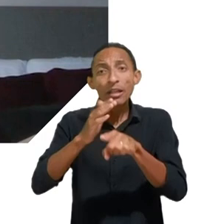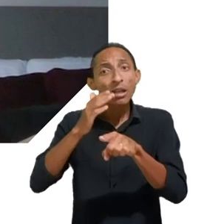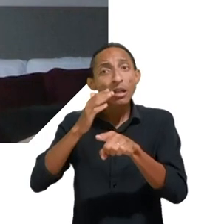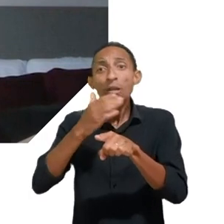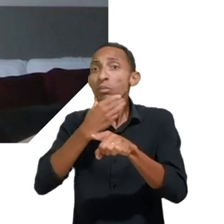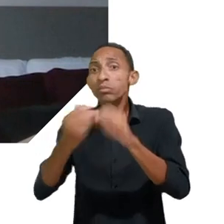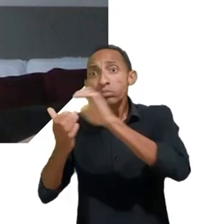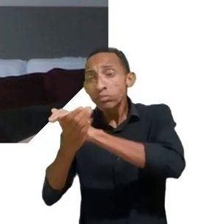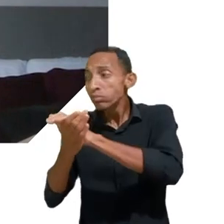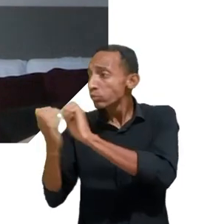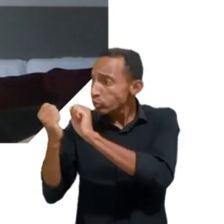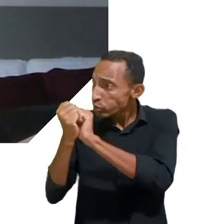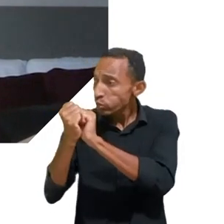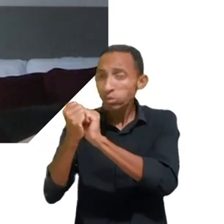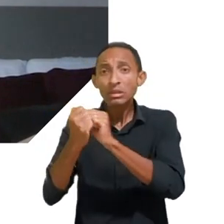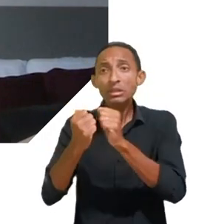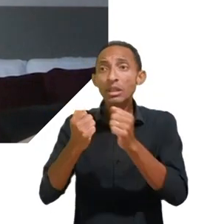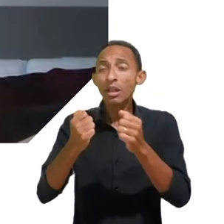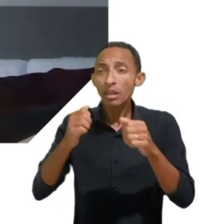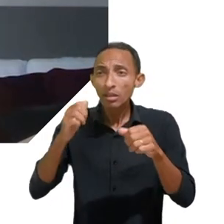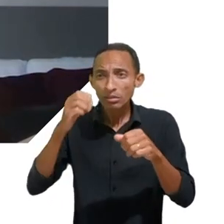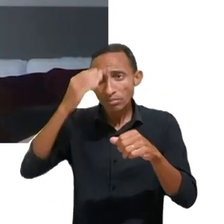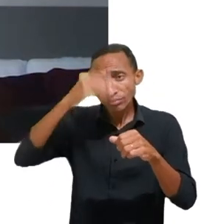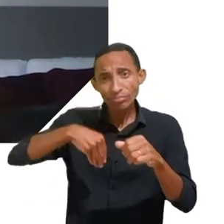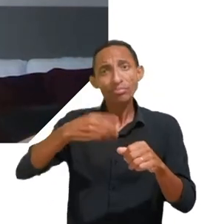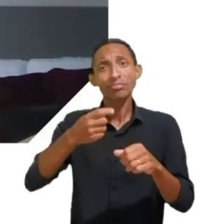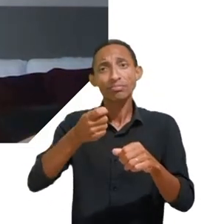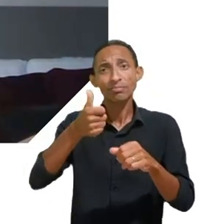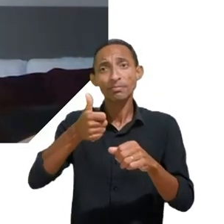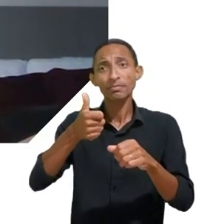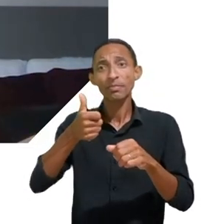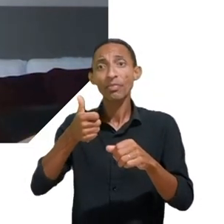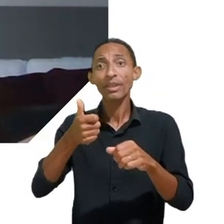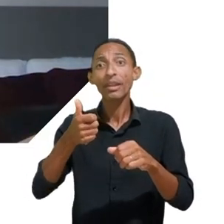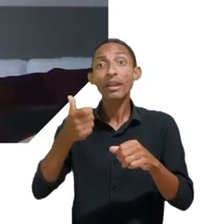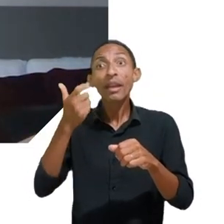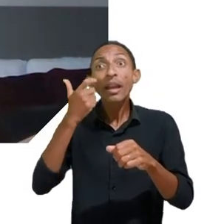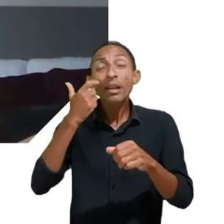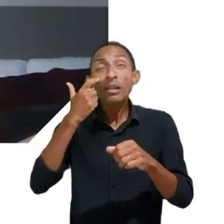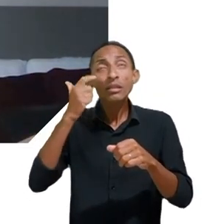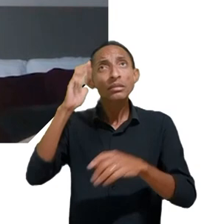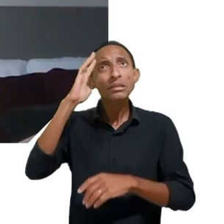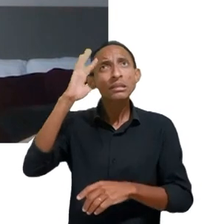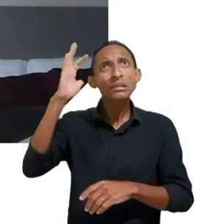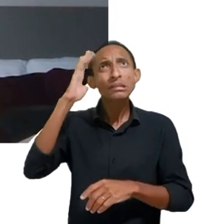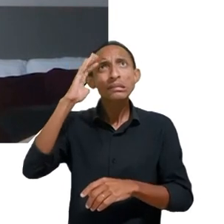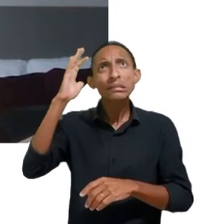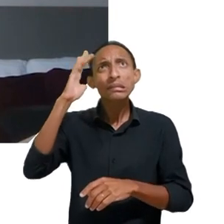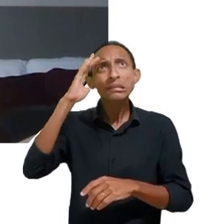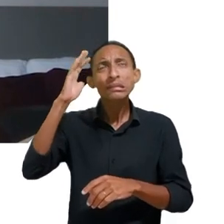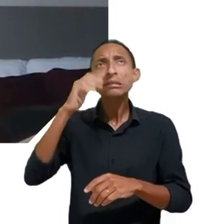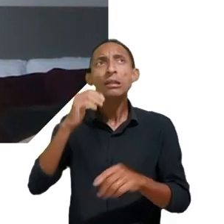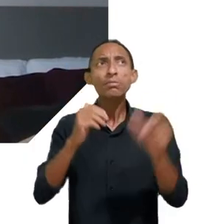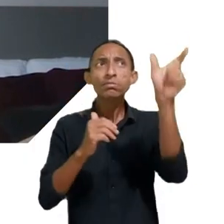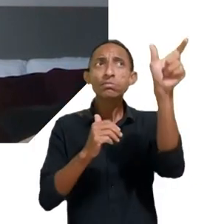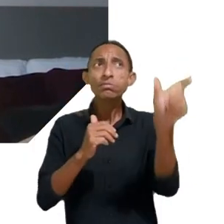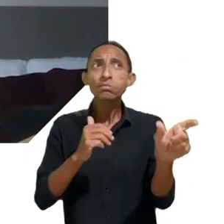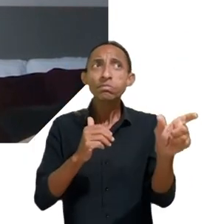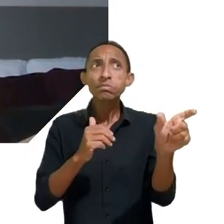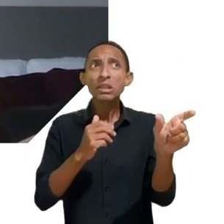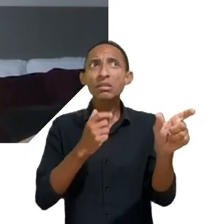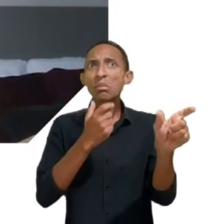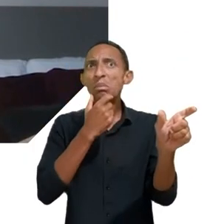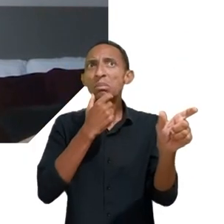e eu fiquei imaginando pessoas que não falam inglês, pessoas que não conhecem aqueles